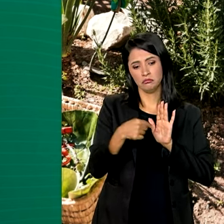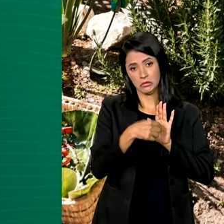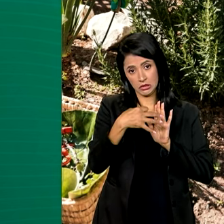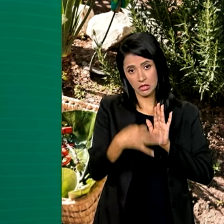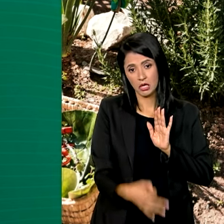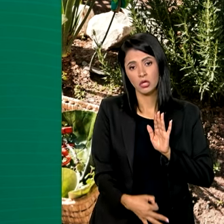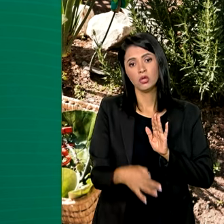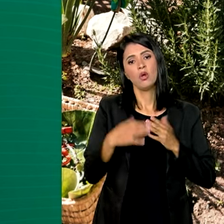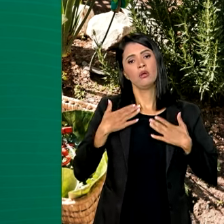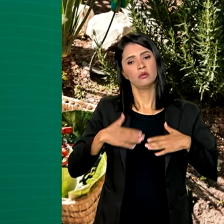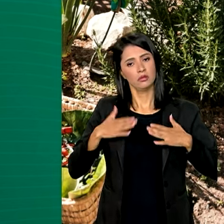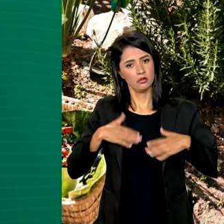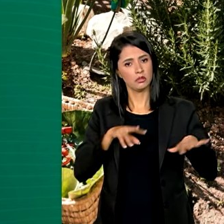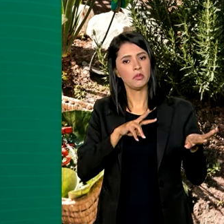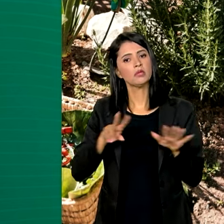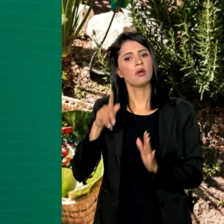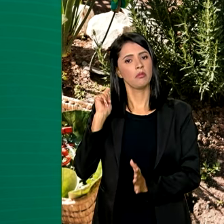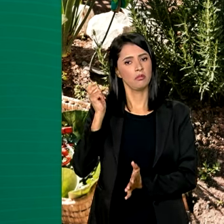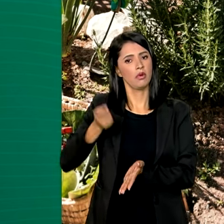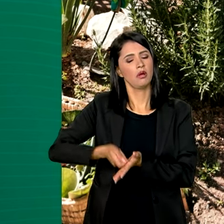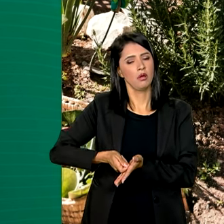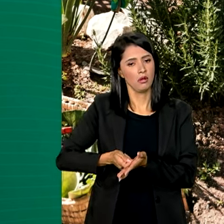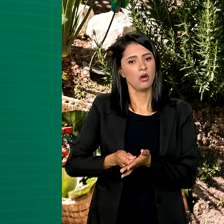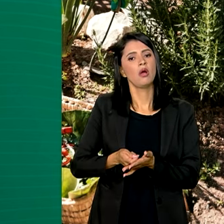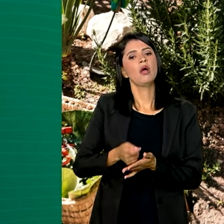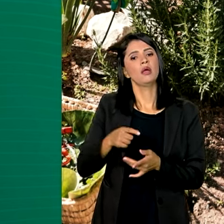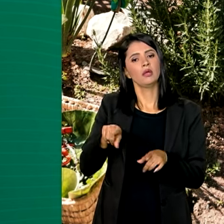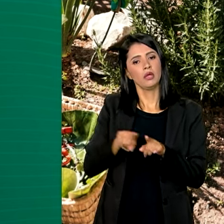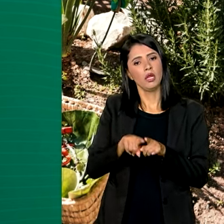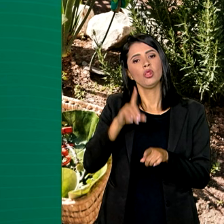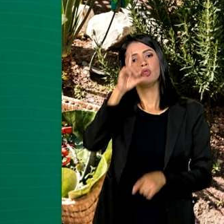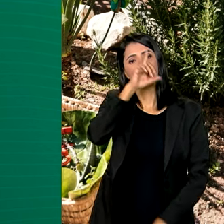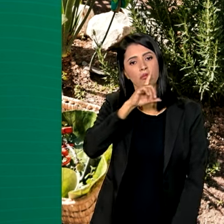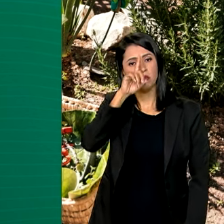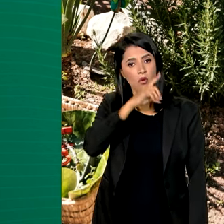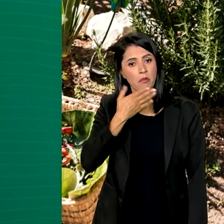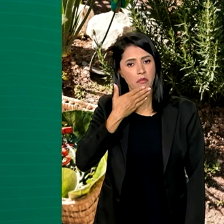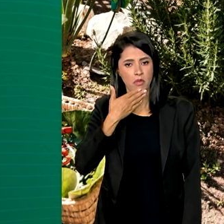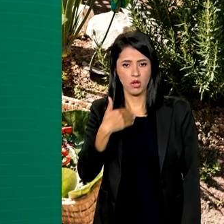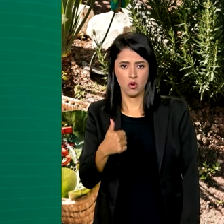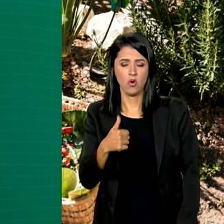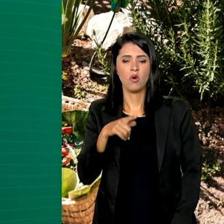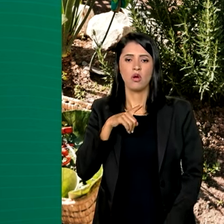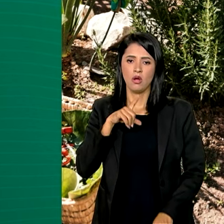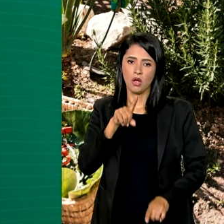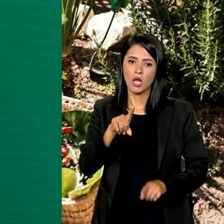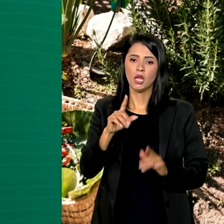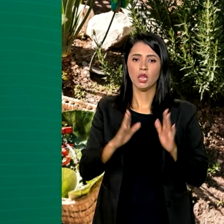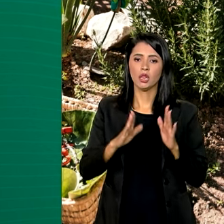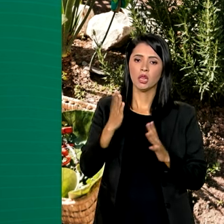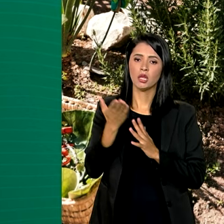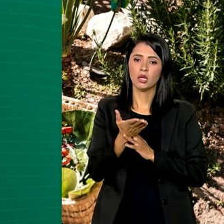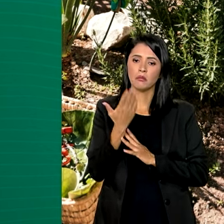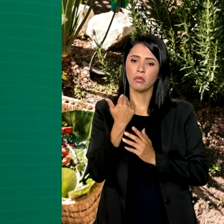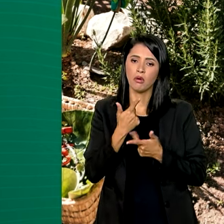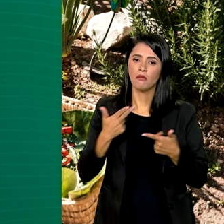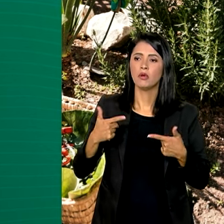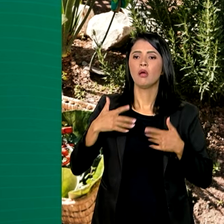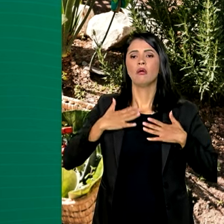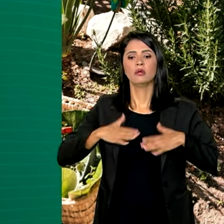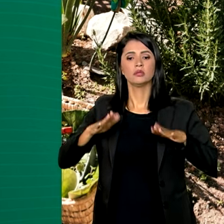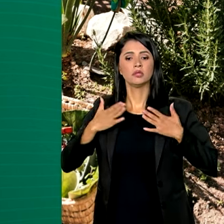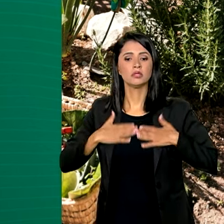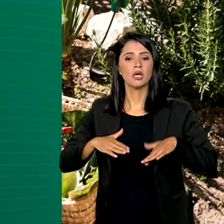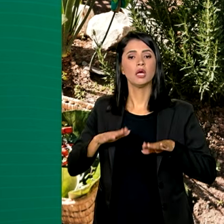descanso semanal remunerado, preferencialmente aos domingos, intervalo para refeição e descanso